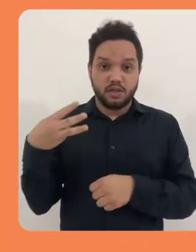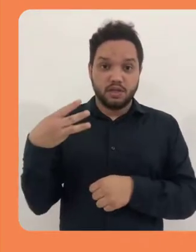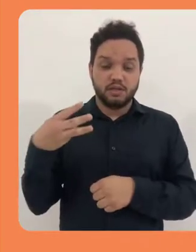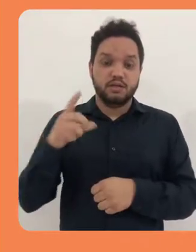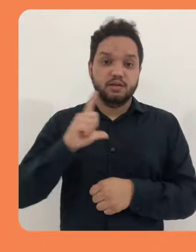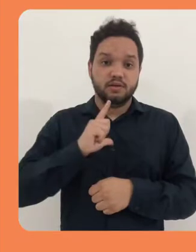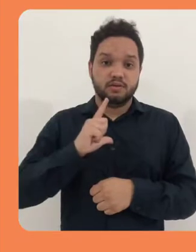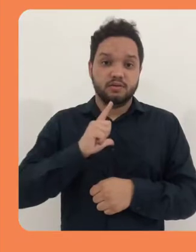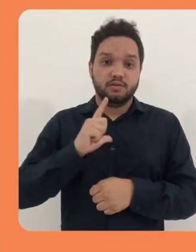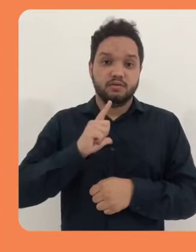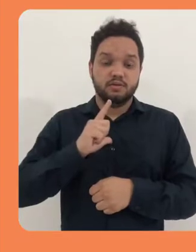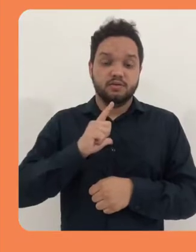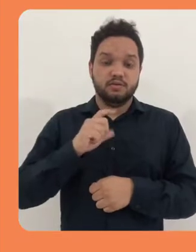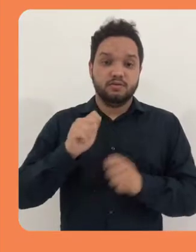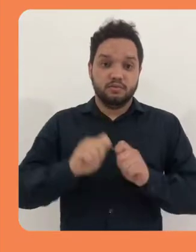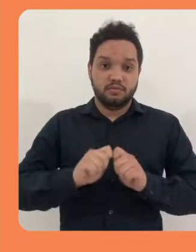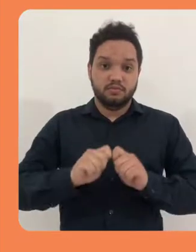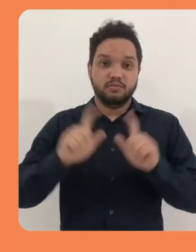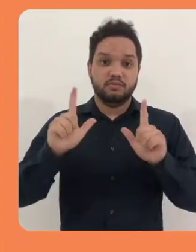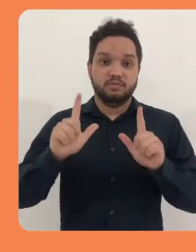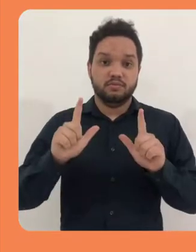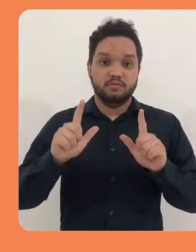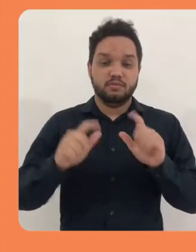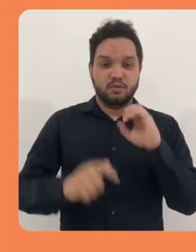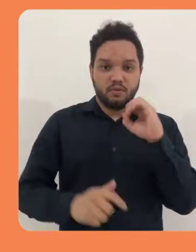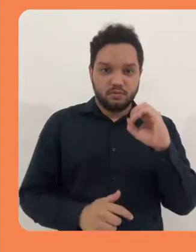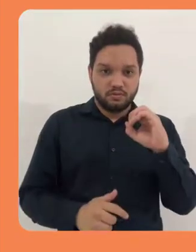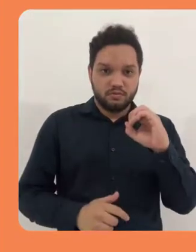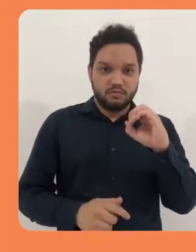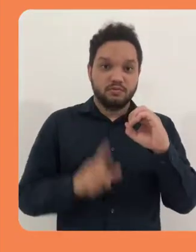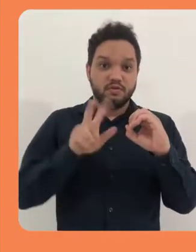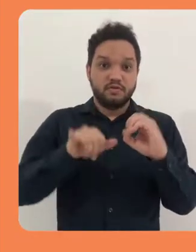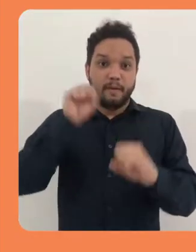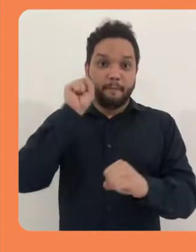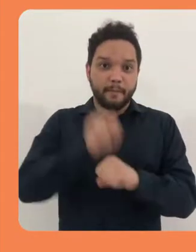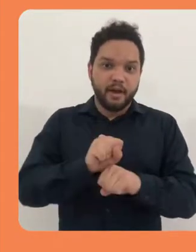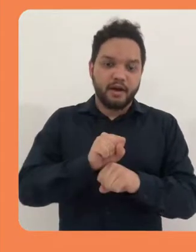Vai aparecer o botão e vai parar o vídeo.